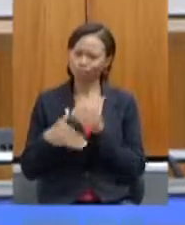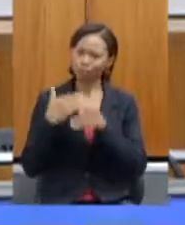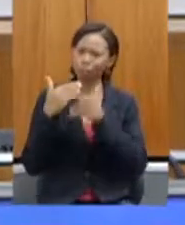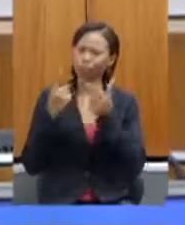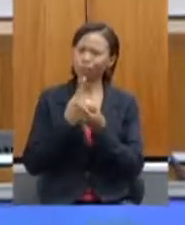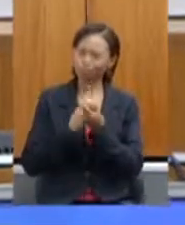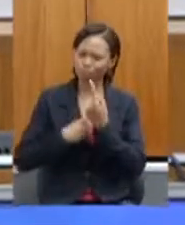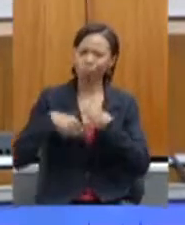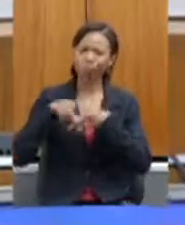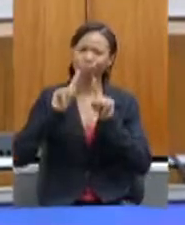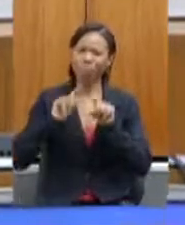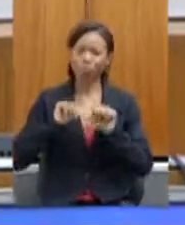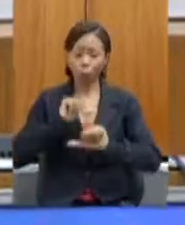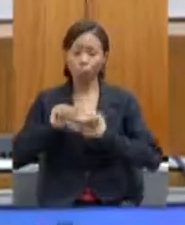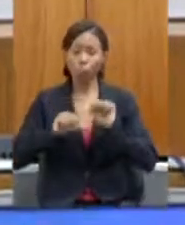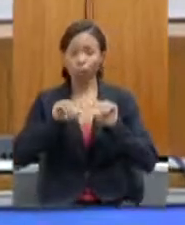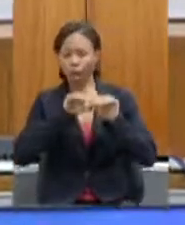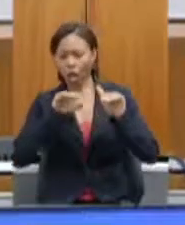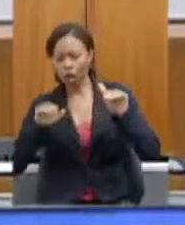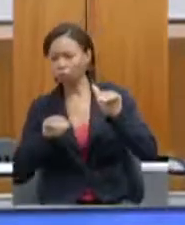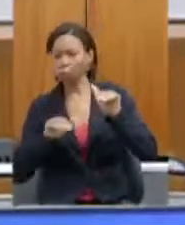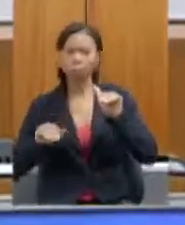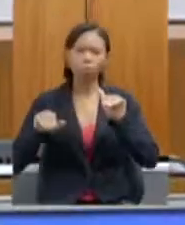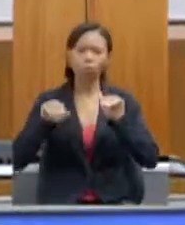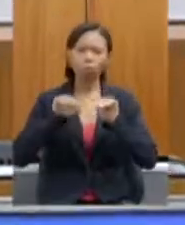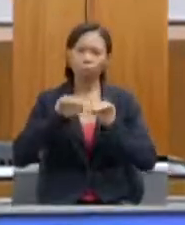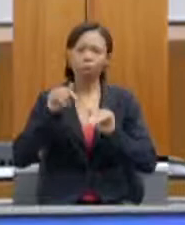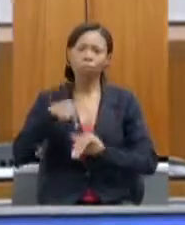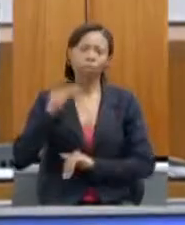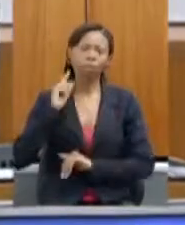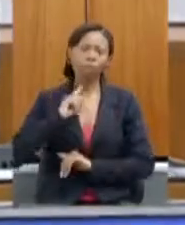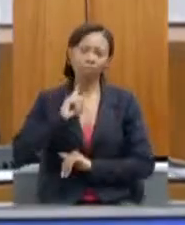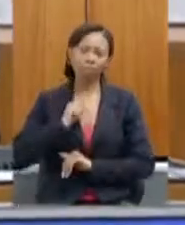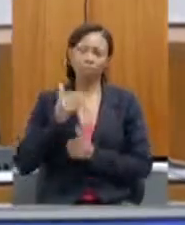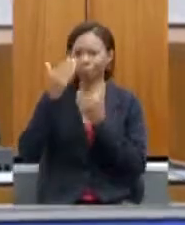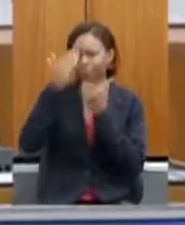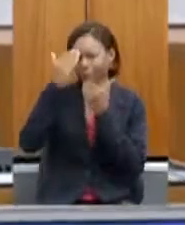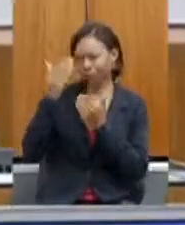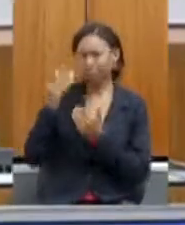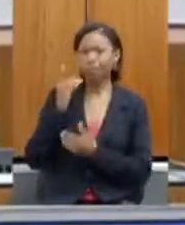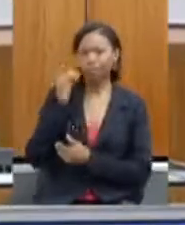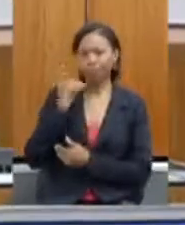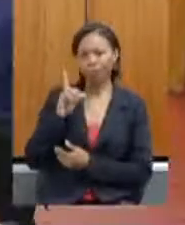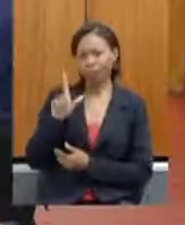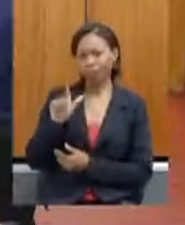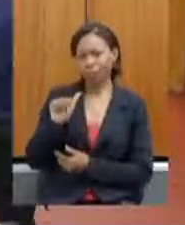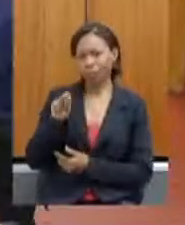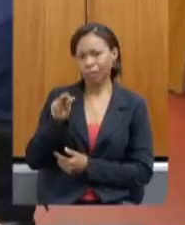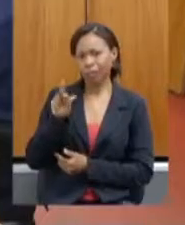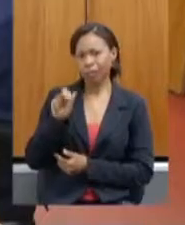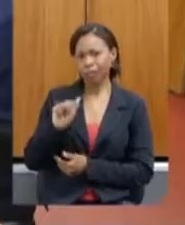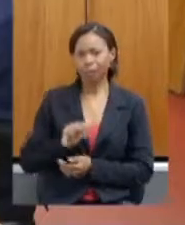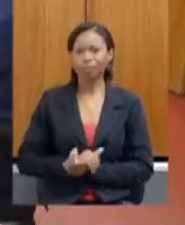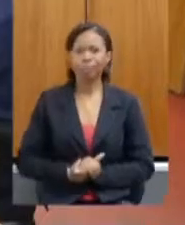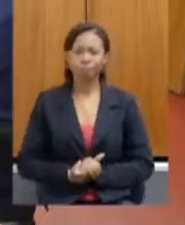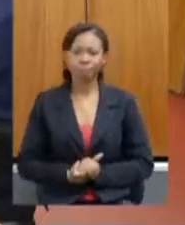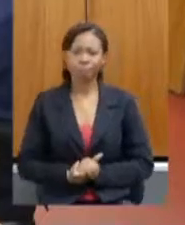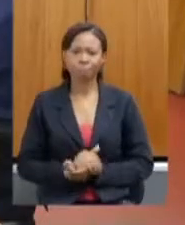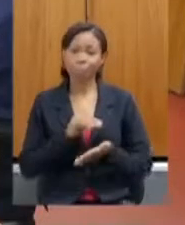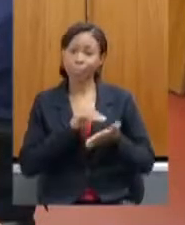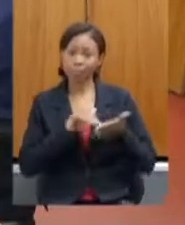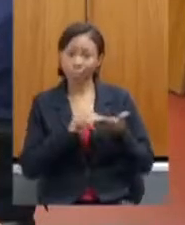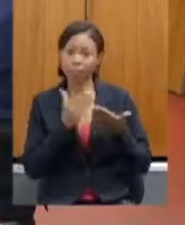desigualdades que nós vemos em nosso Estado. Muito obrigada, deputada Laura. Muito obrigado, secretária.